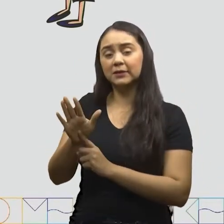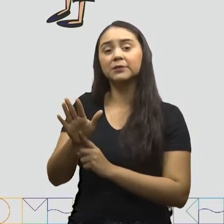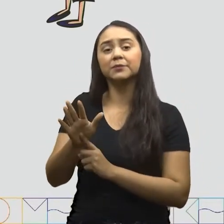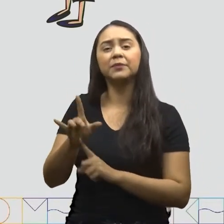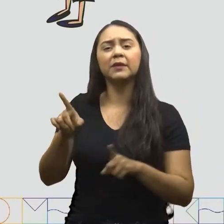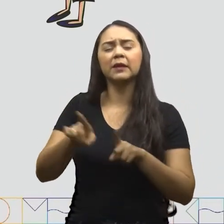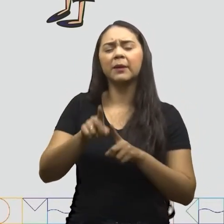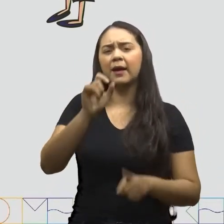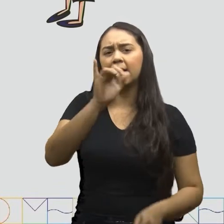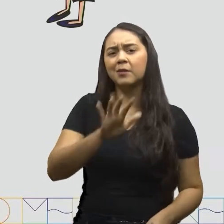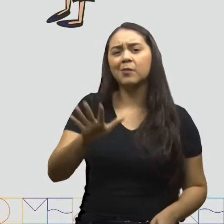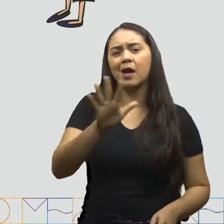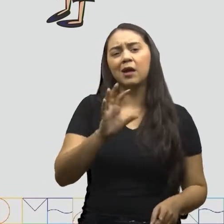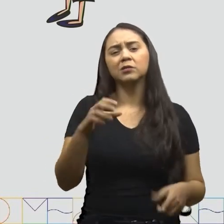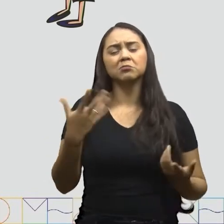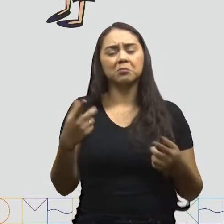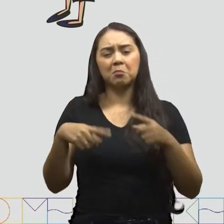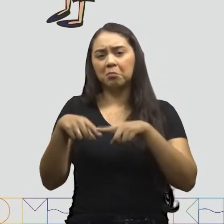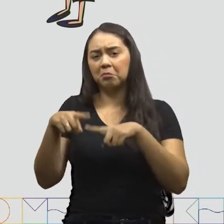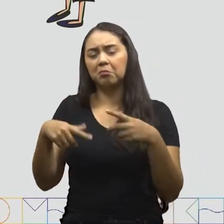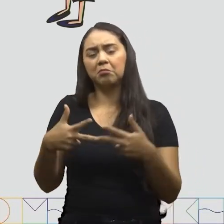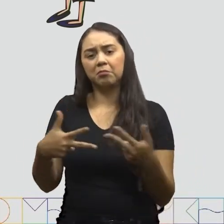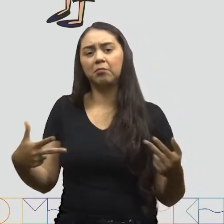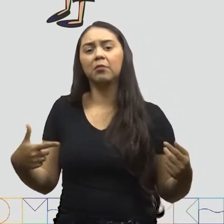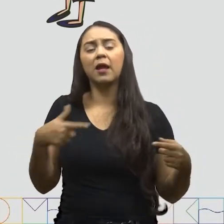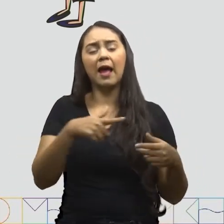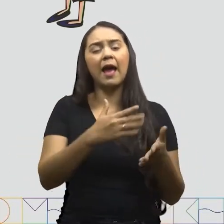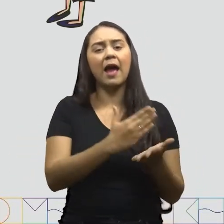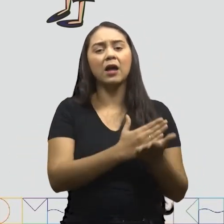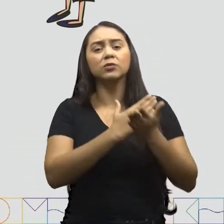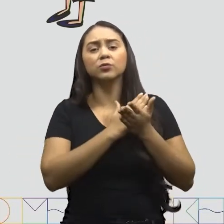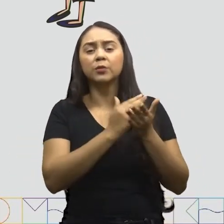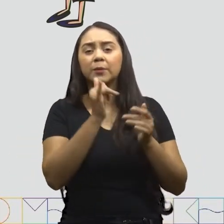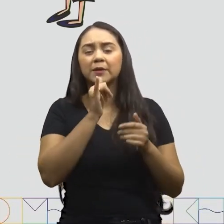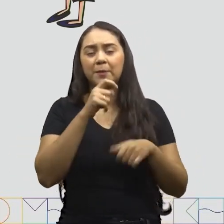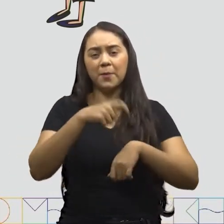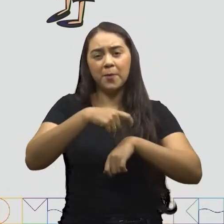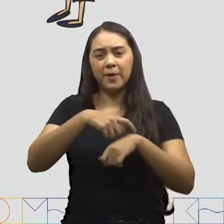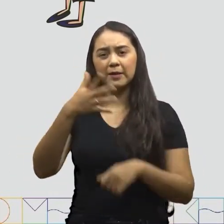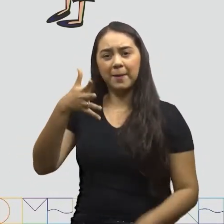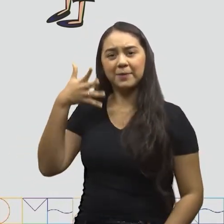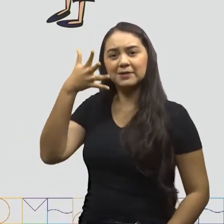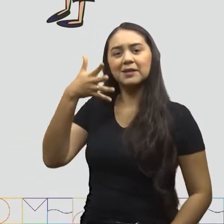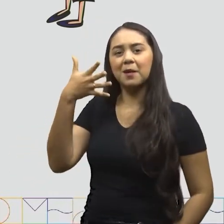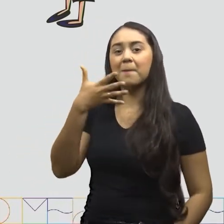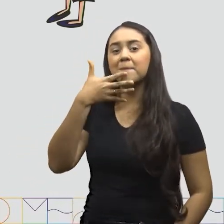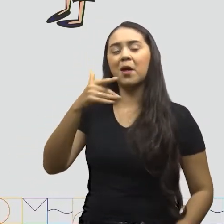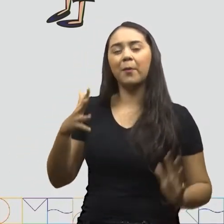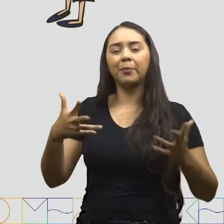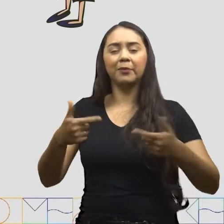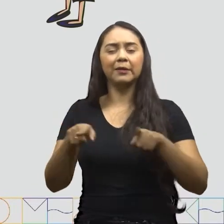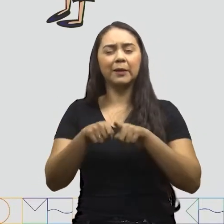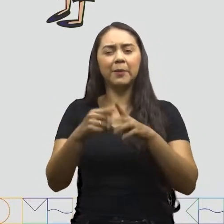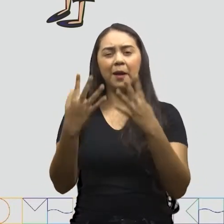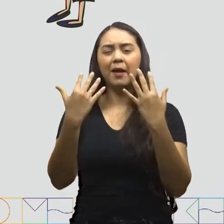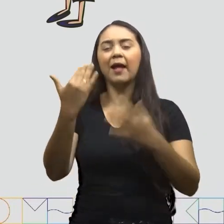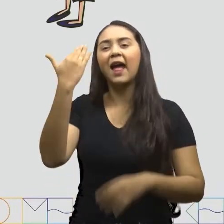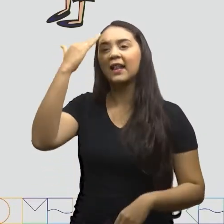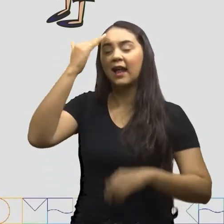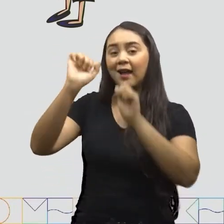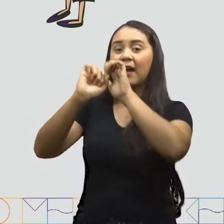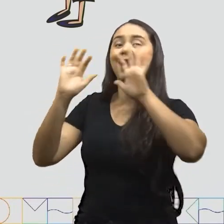As imagens ou objetos Contribuem para que a apresentação oral Fique melhor de se entender